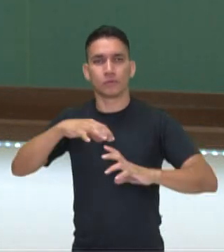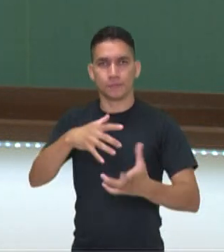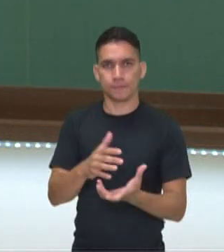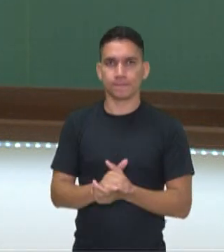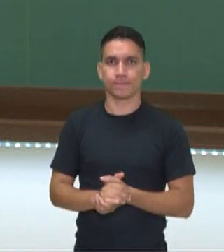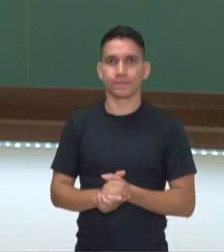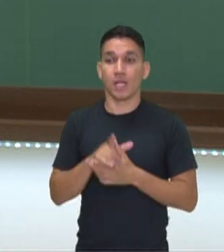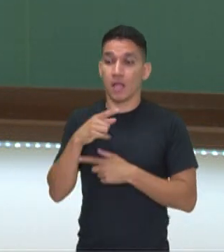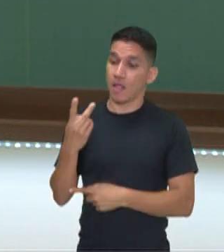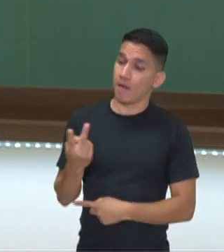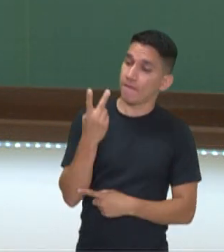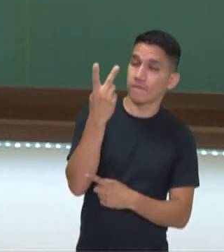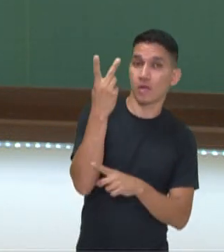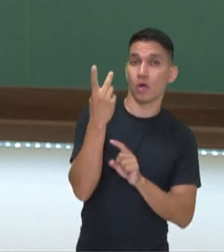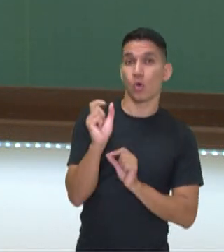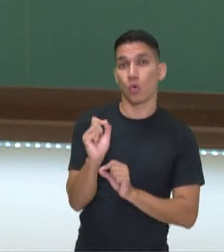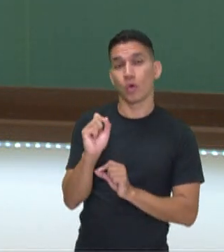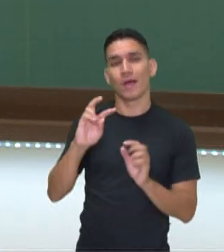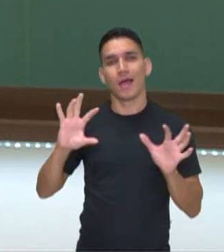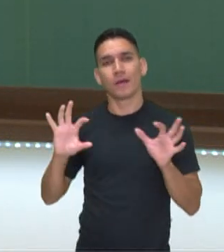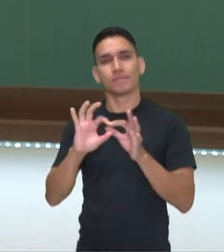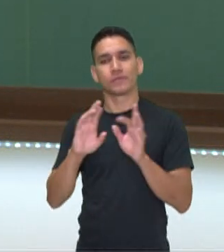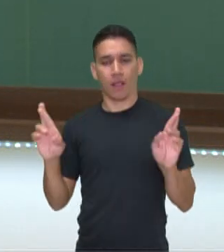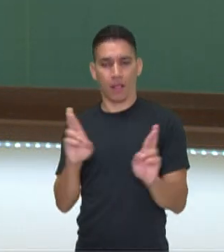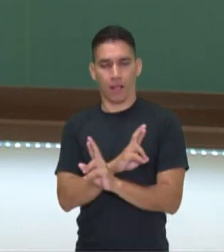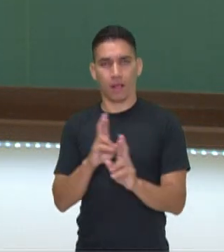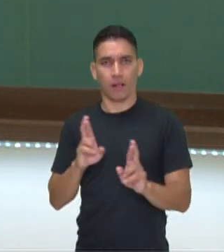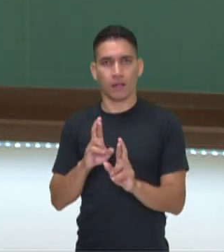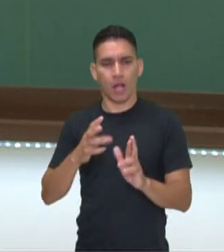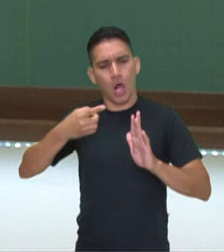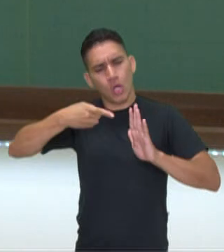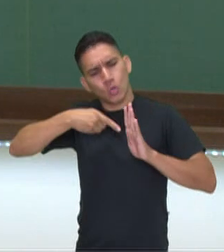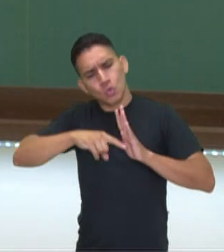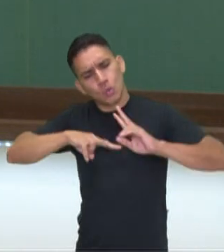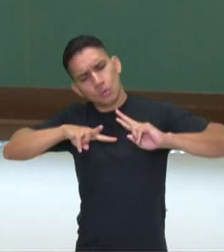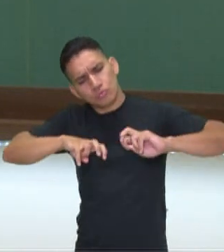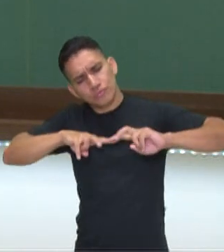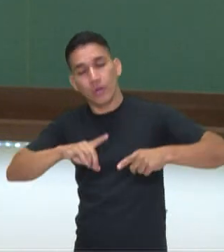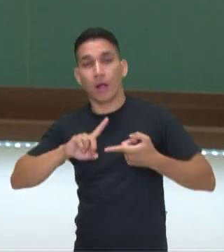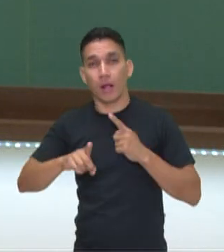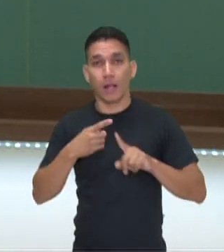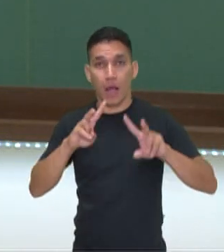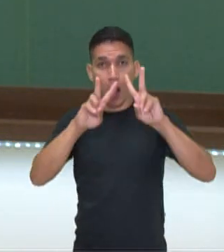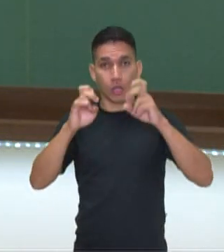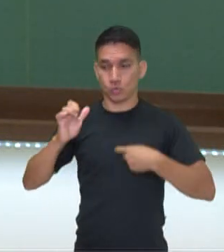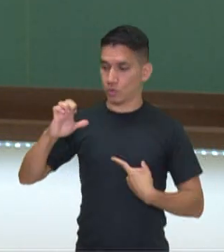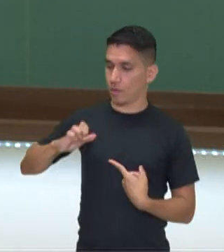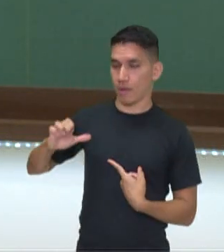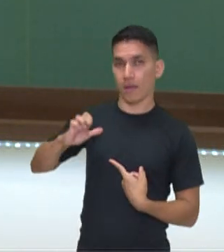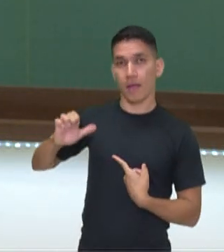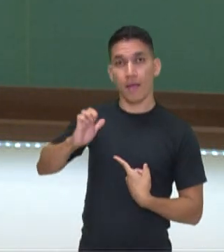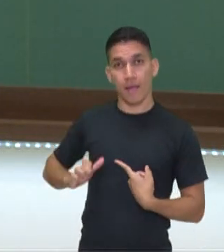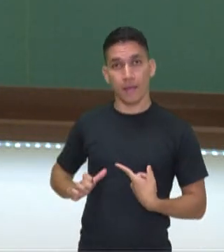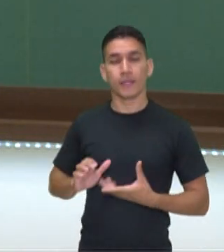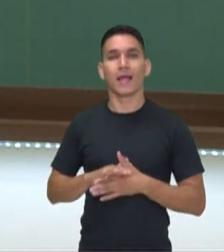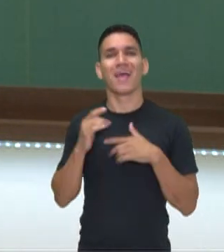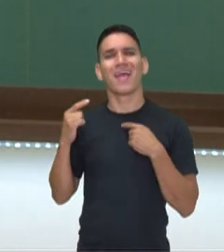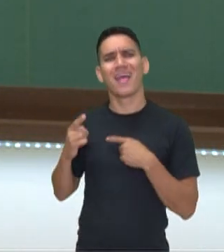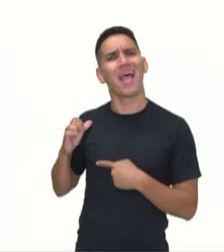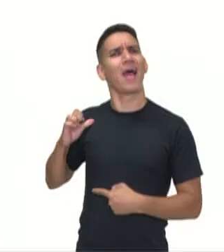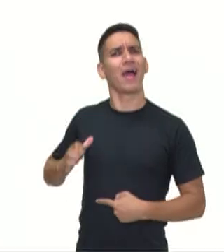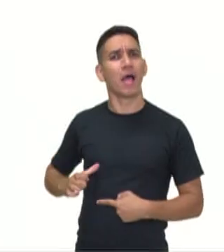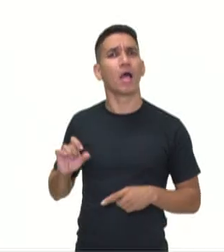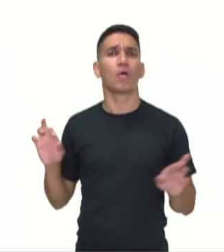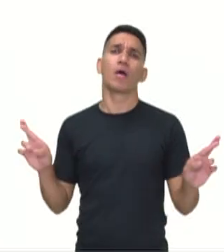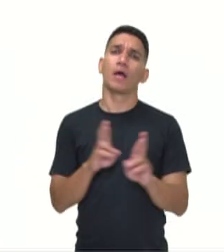Esses valores, eles estão relacionados a uma discussão mais aprofundada sobre a ética e a ética tem relação